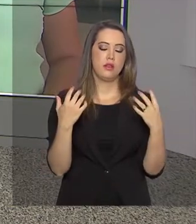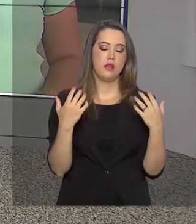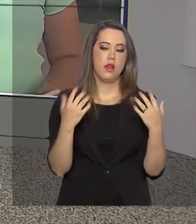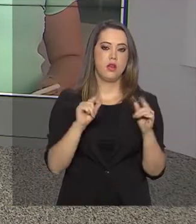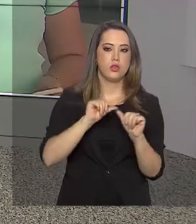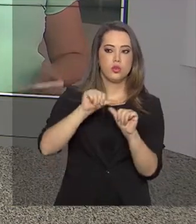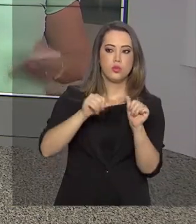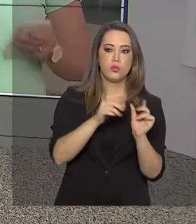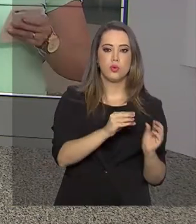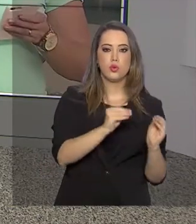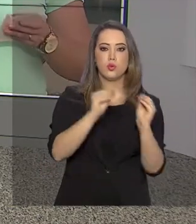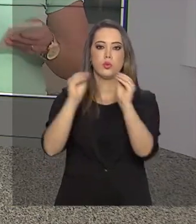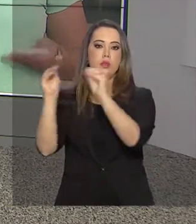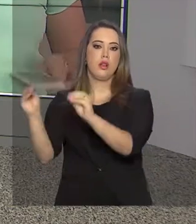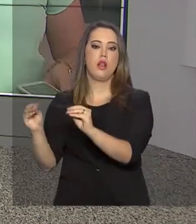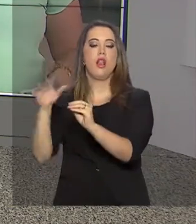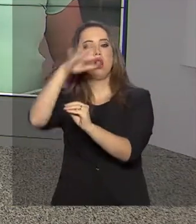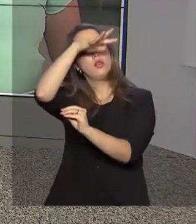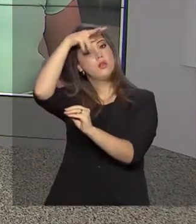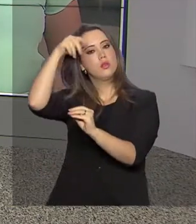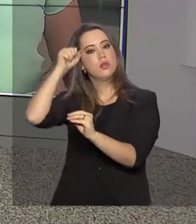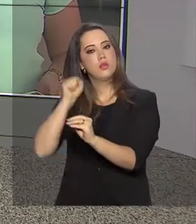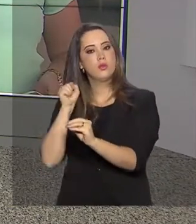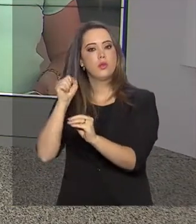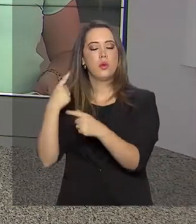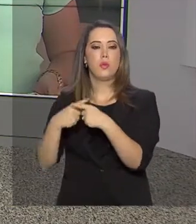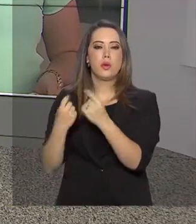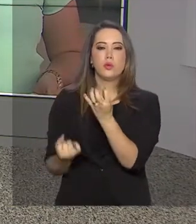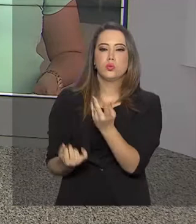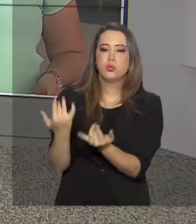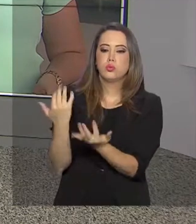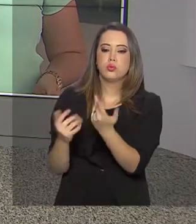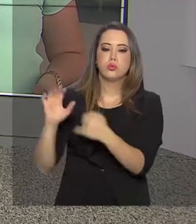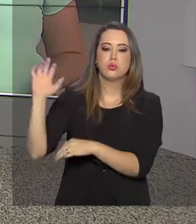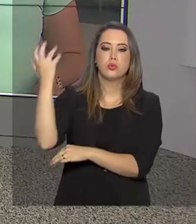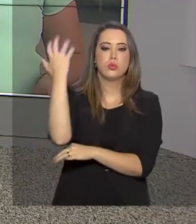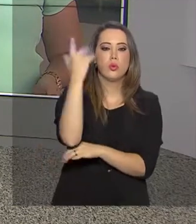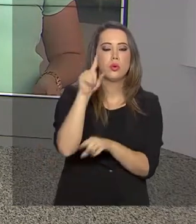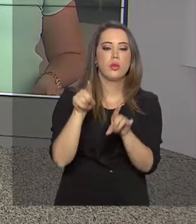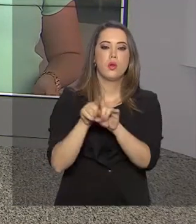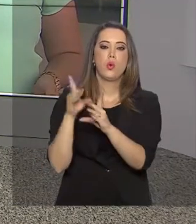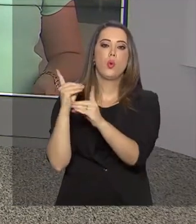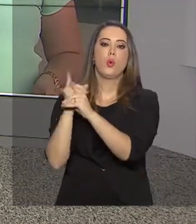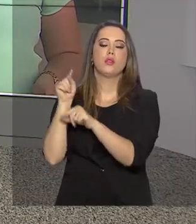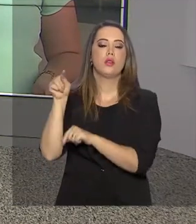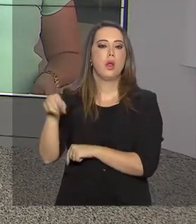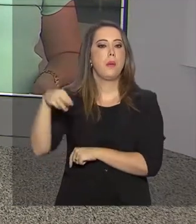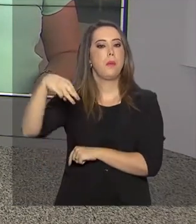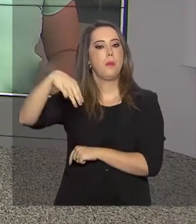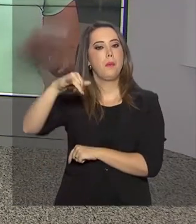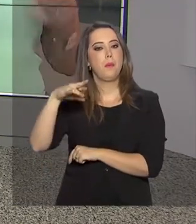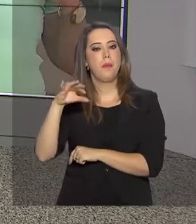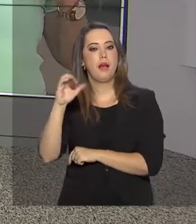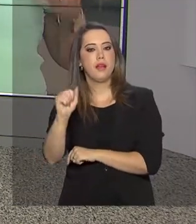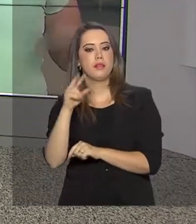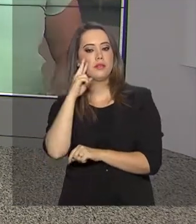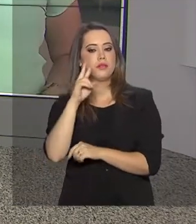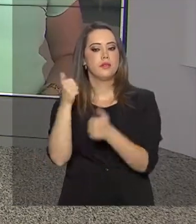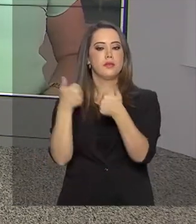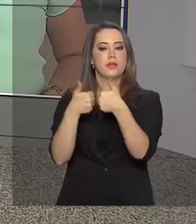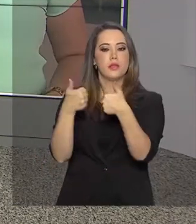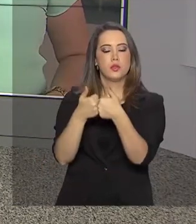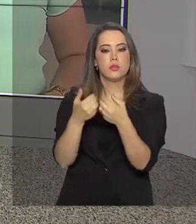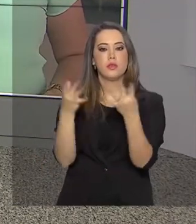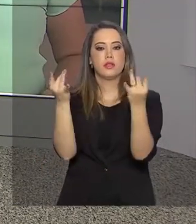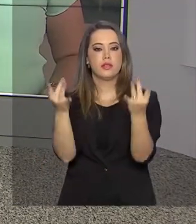Campo Grande, no Mato Grosso do Sul, porque os incêndios florestais são tema de um encontro por lá. Márcia Fernandes acompanha e fala com a gente